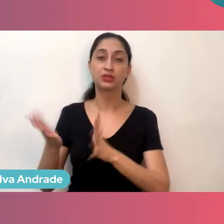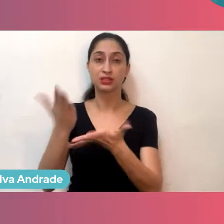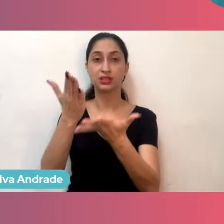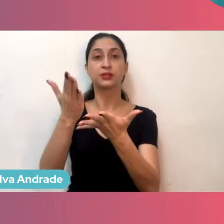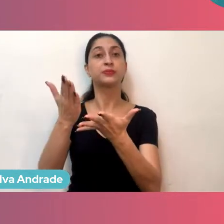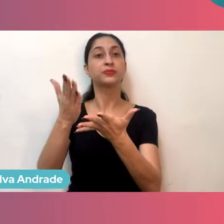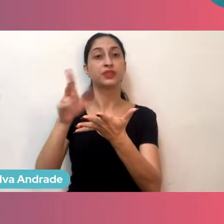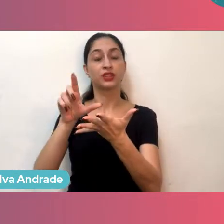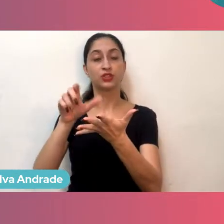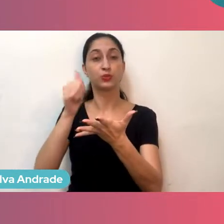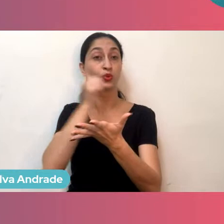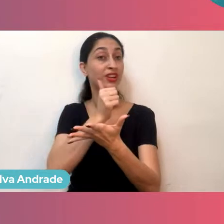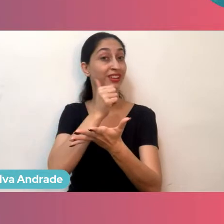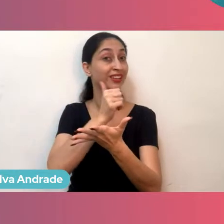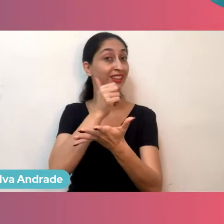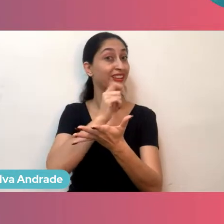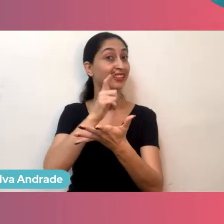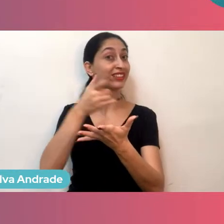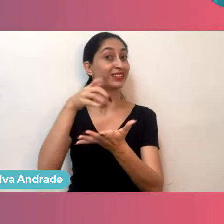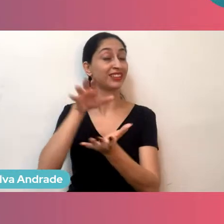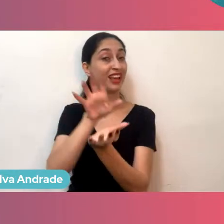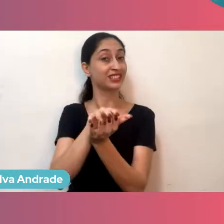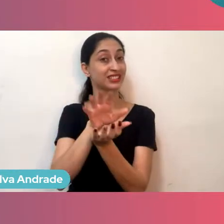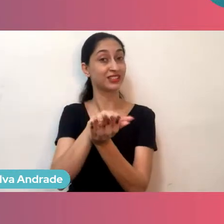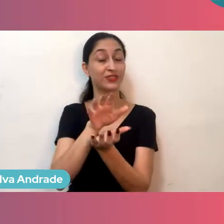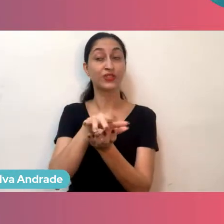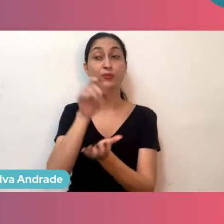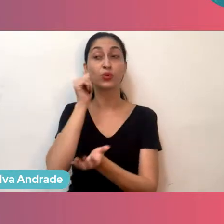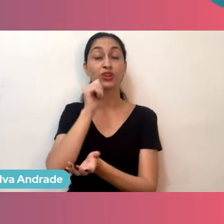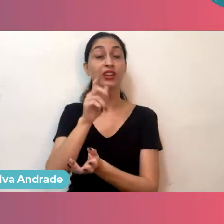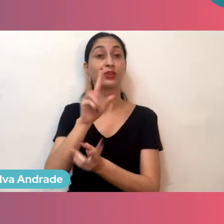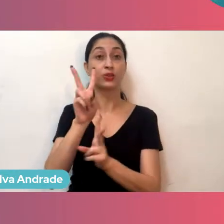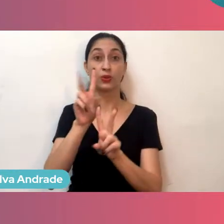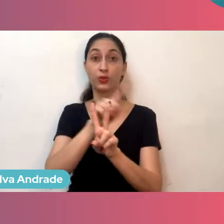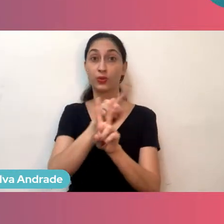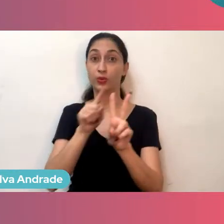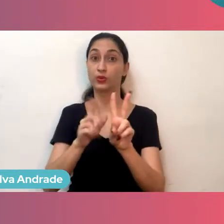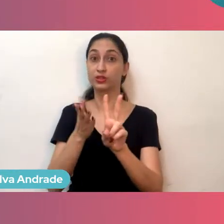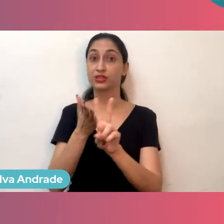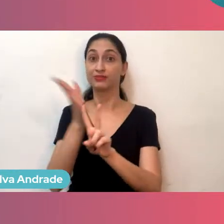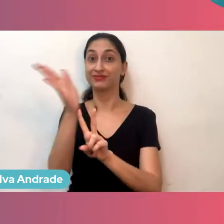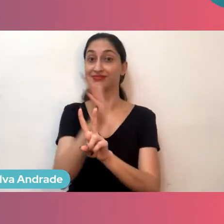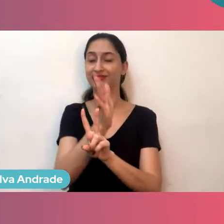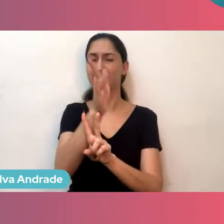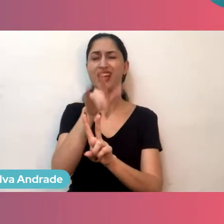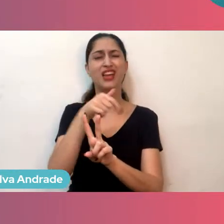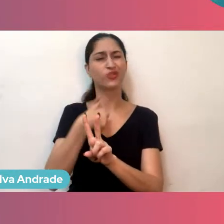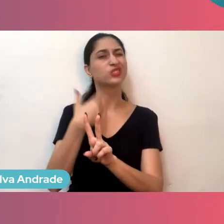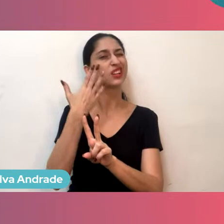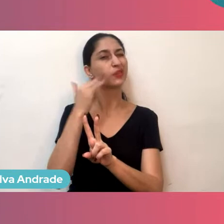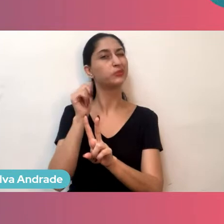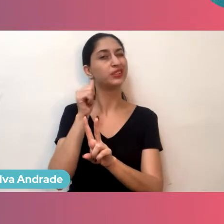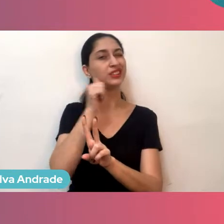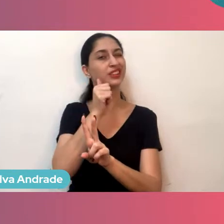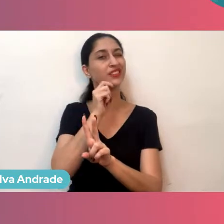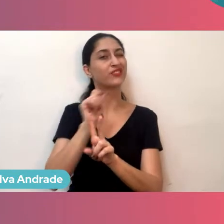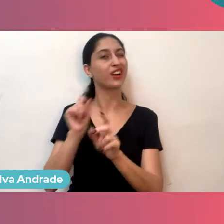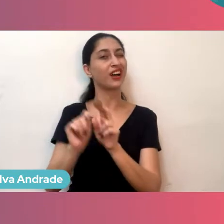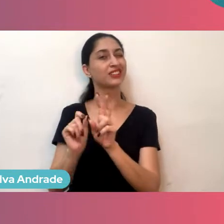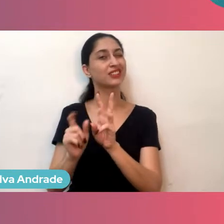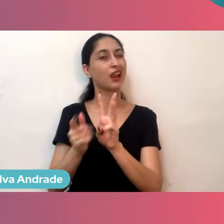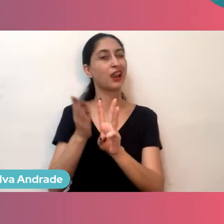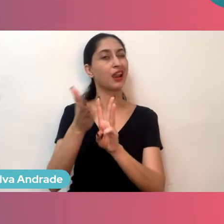e isso é muito bacana, então ela está muito conectada com duas frentes diferentes, além de outras, que eu sei que a Manu faz mais coisa aí, só mencionei duas aqui, ela vai se